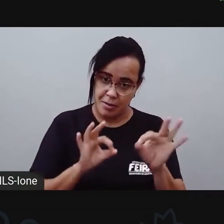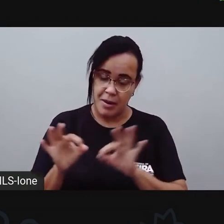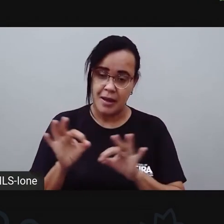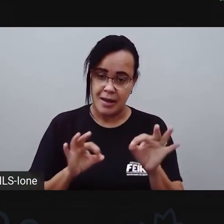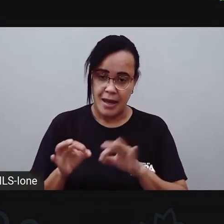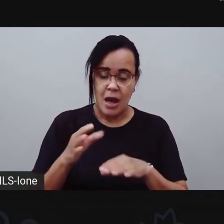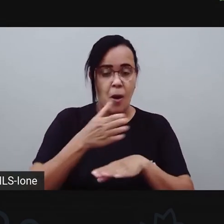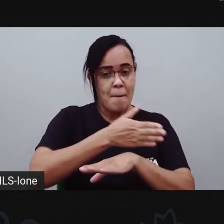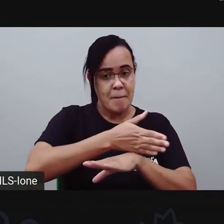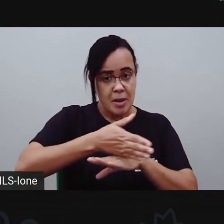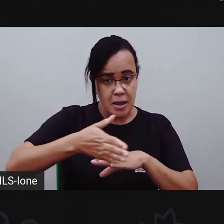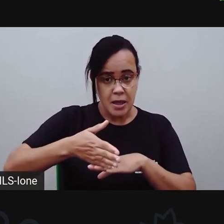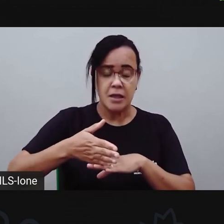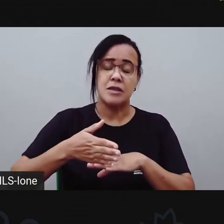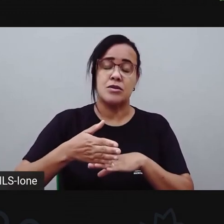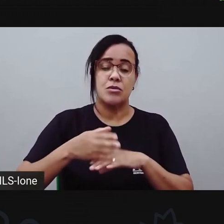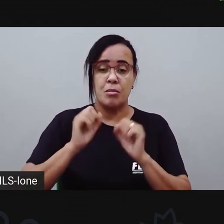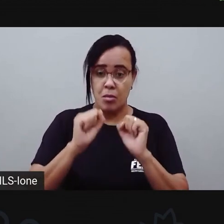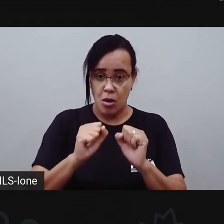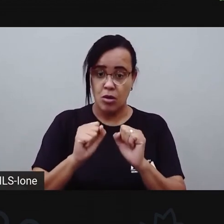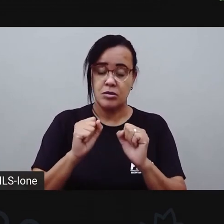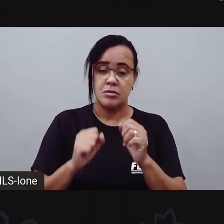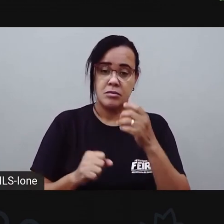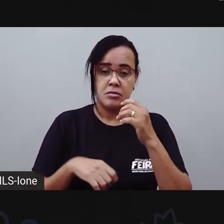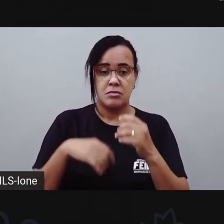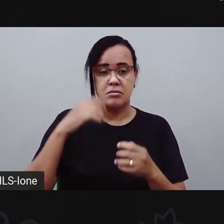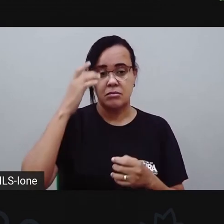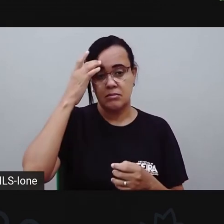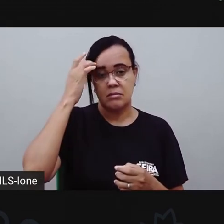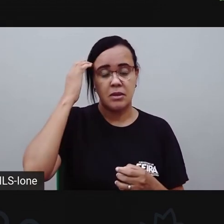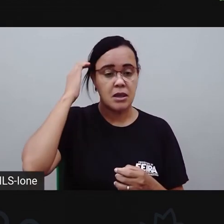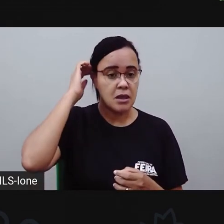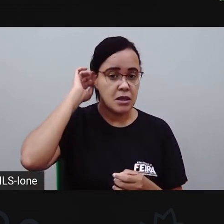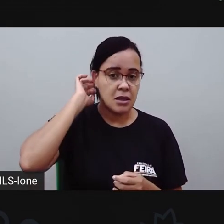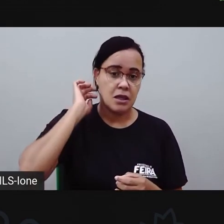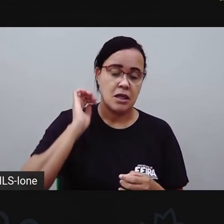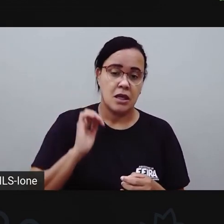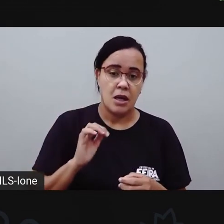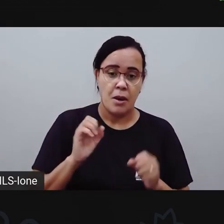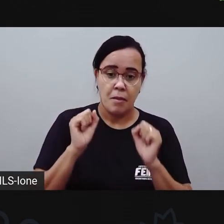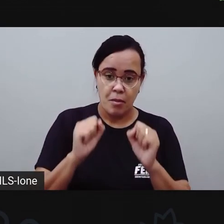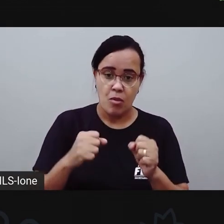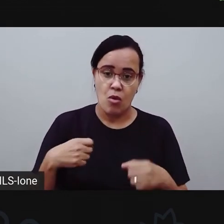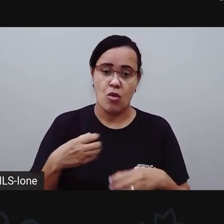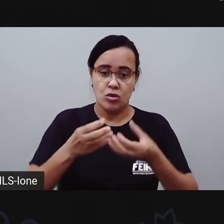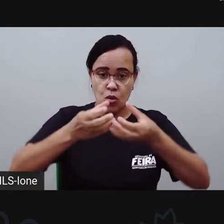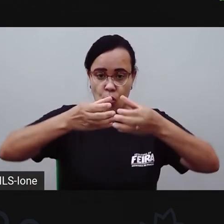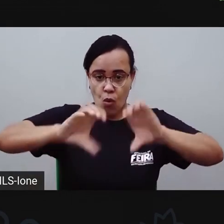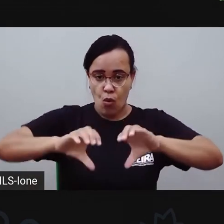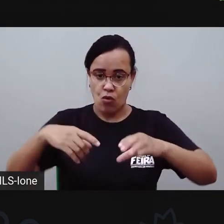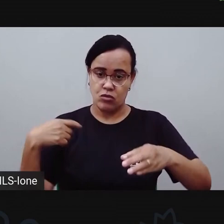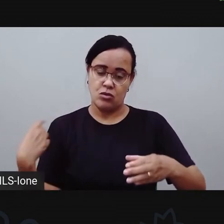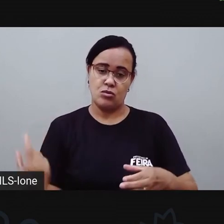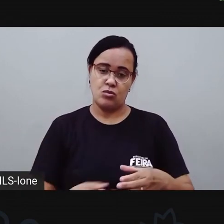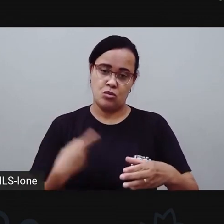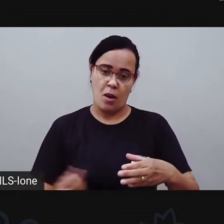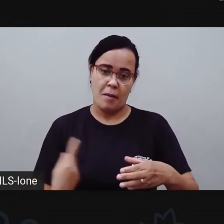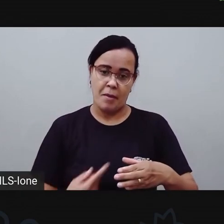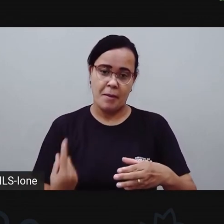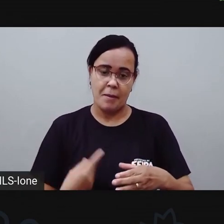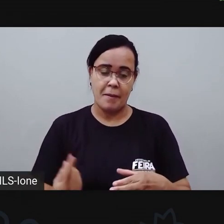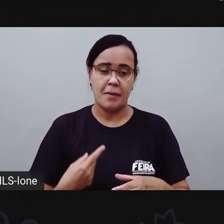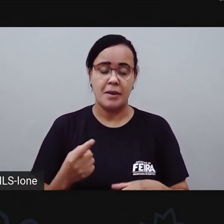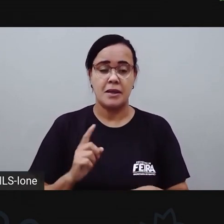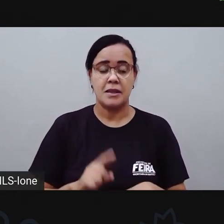com ovo, né? Para bater a clara do ovo, se for para a sua família. Se for para